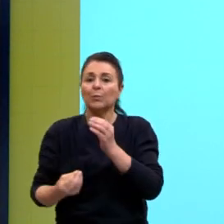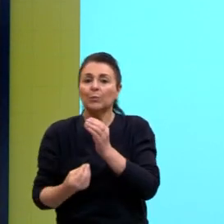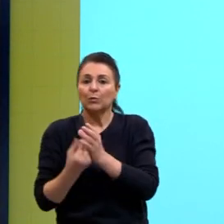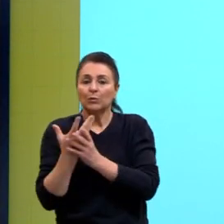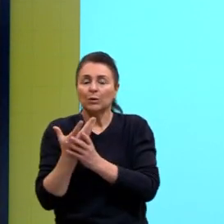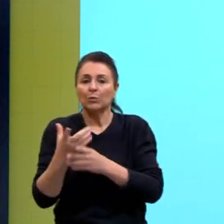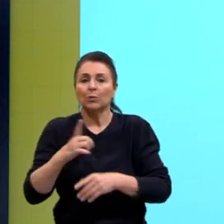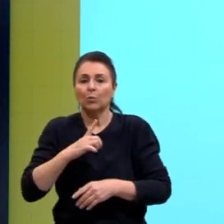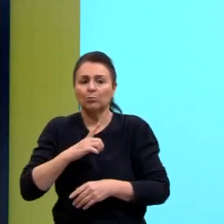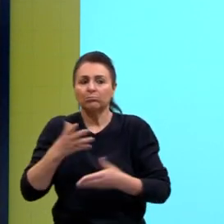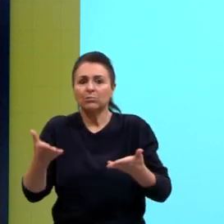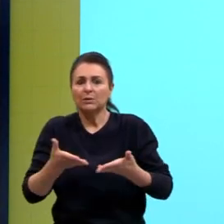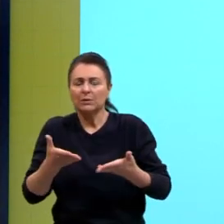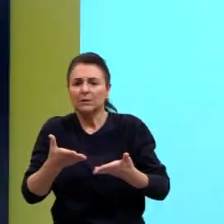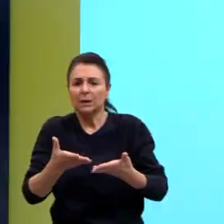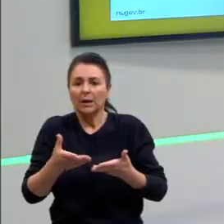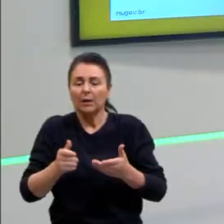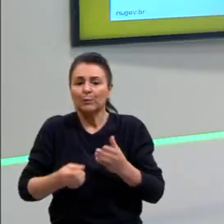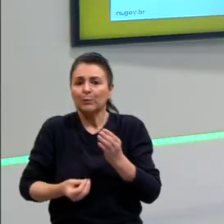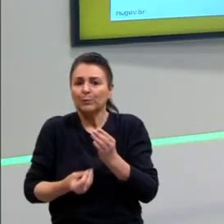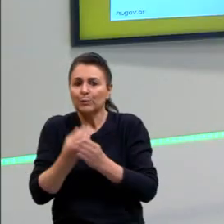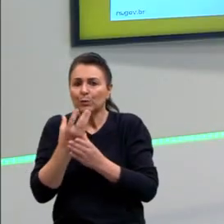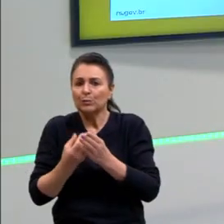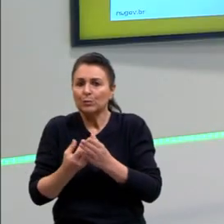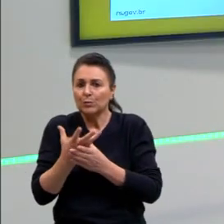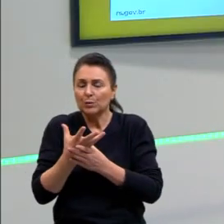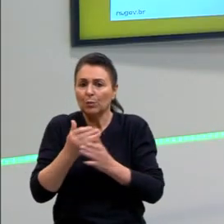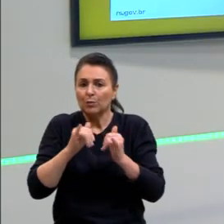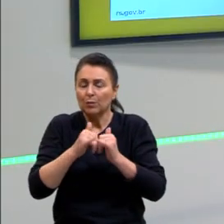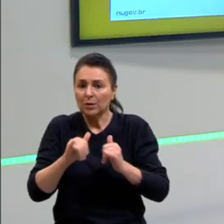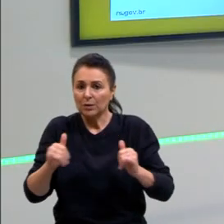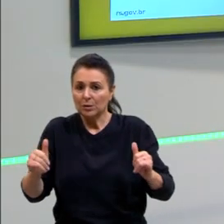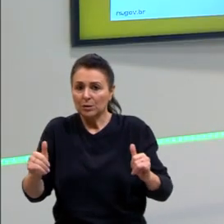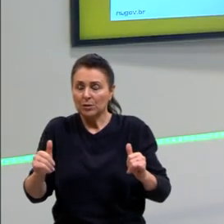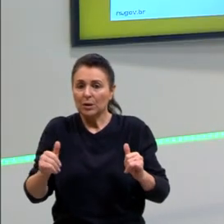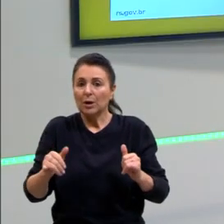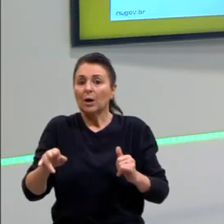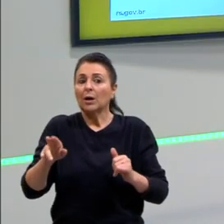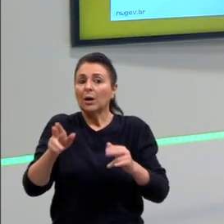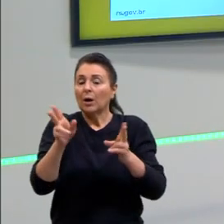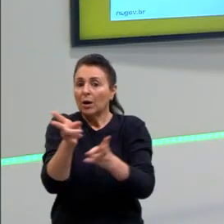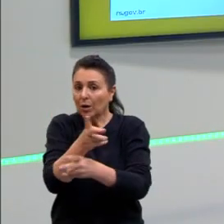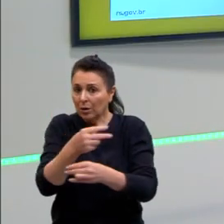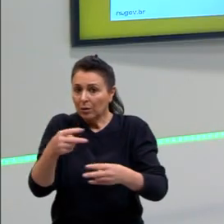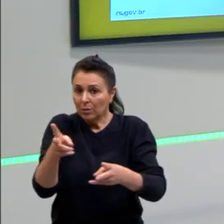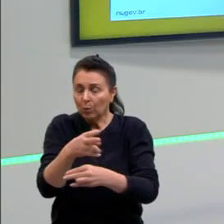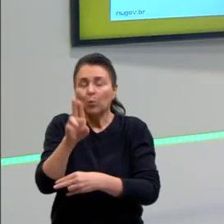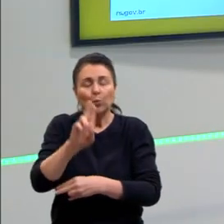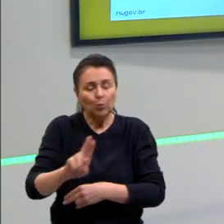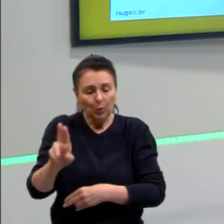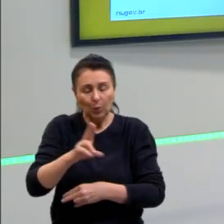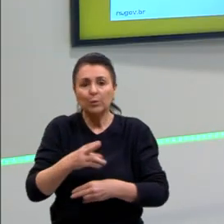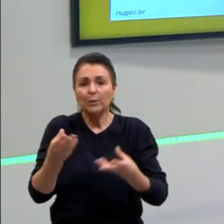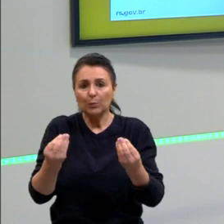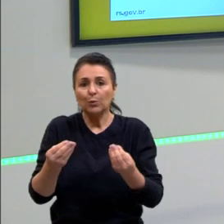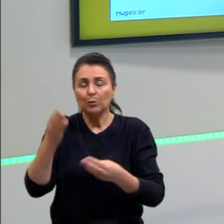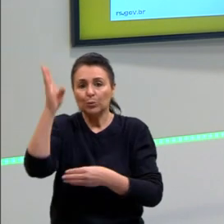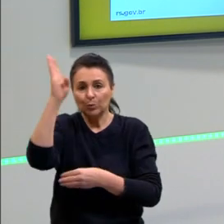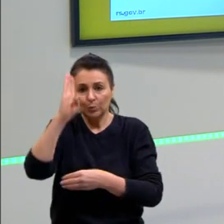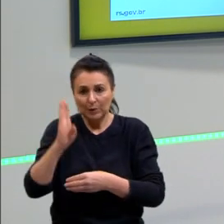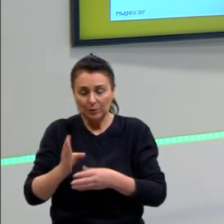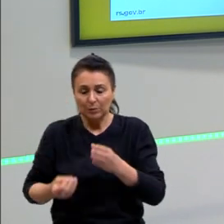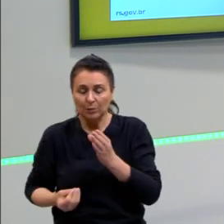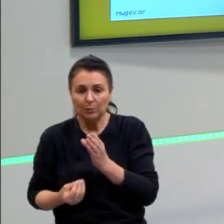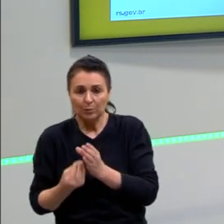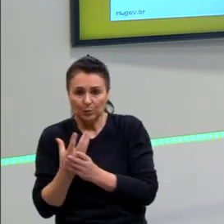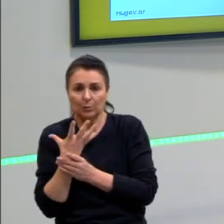Hoje nós temos também grande produção da nossa energia através da eólica, certo? Se utiliza muito essa produção